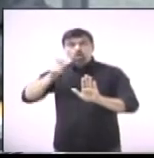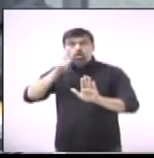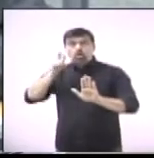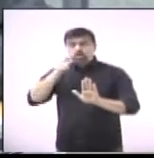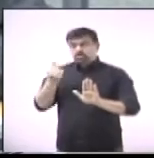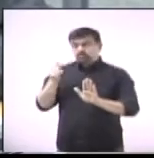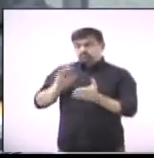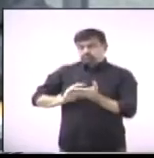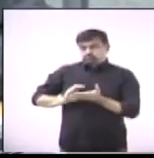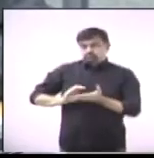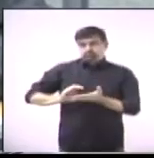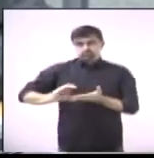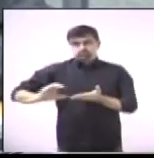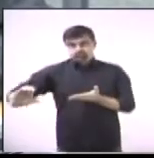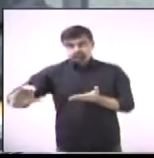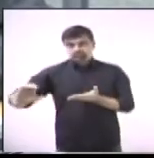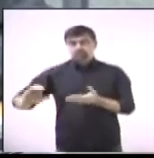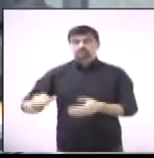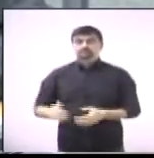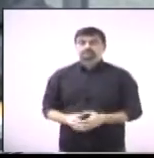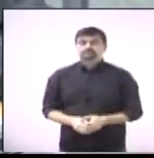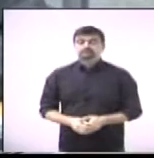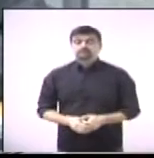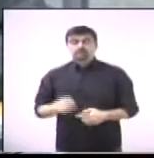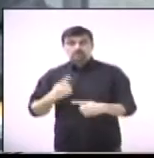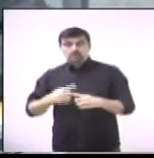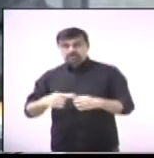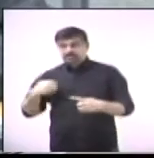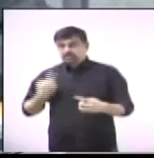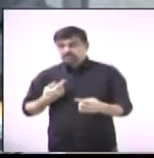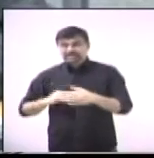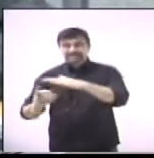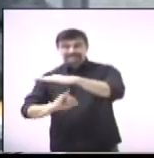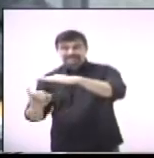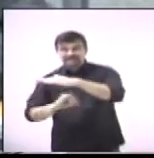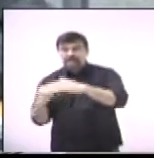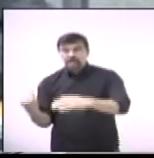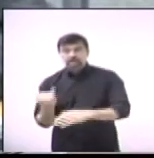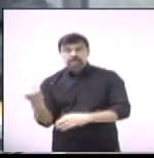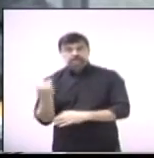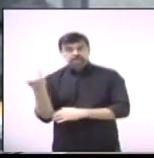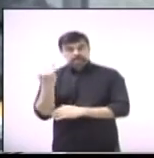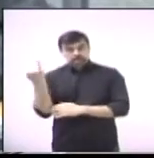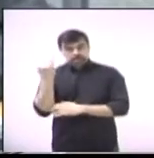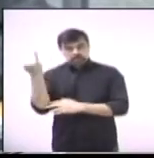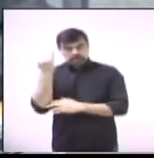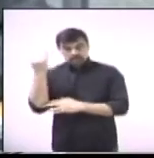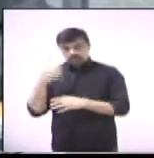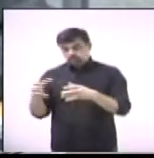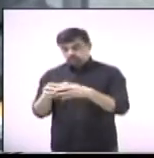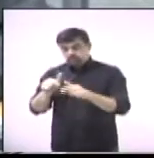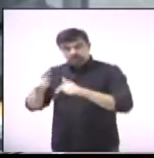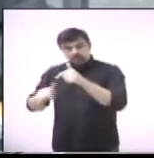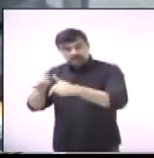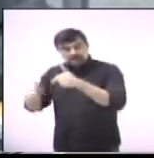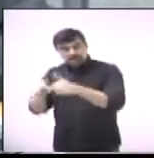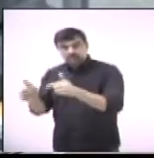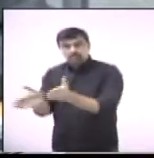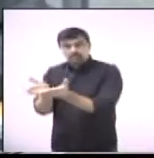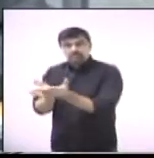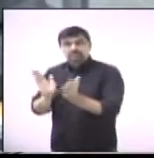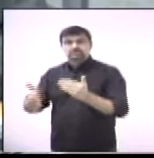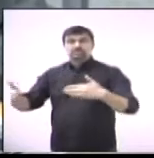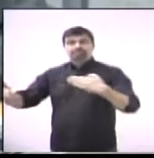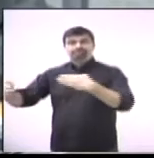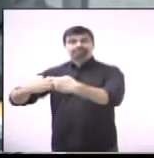atendidas com esse benefício. Porque nós temos entidades importantes no município, algumas já foram